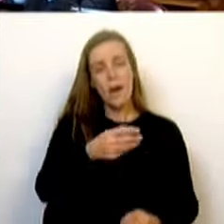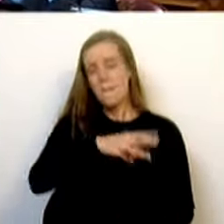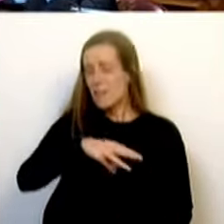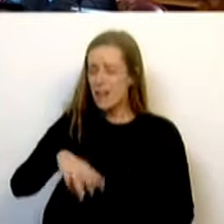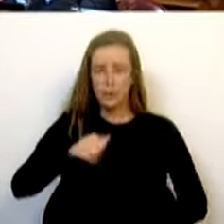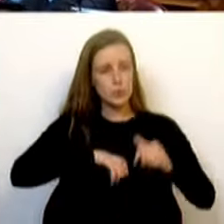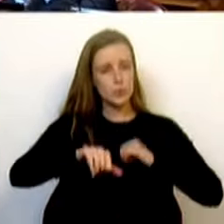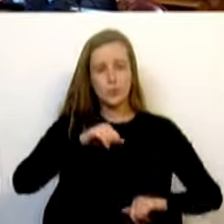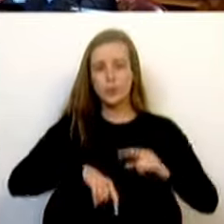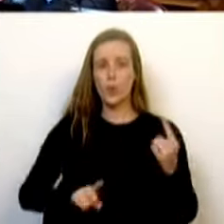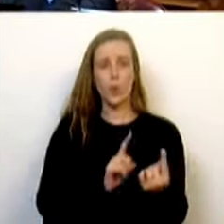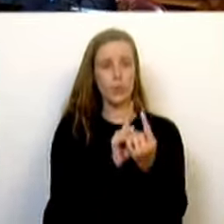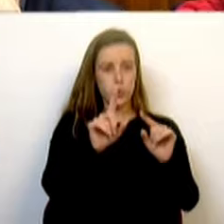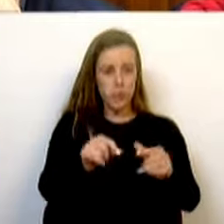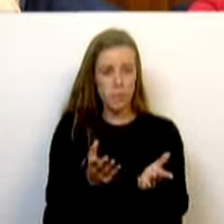cirurgias.